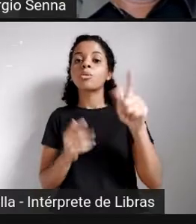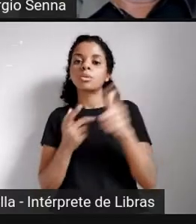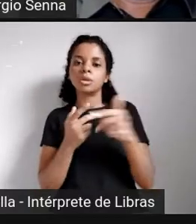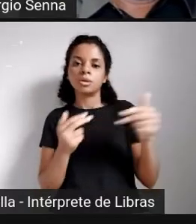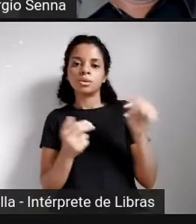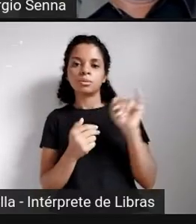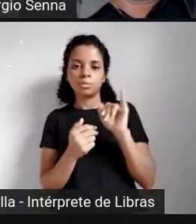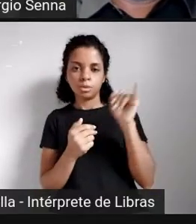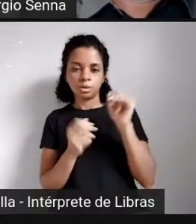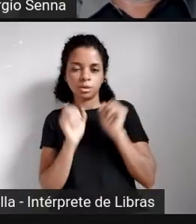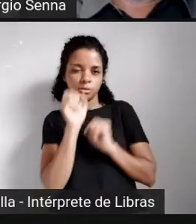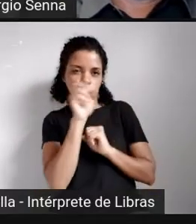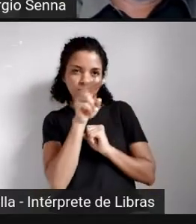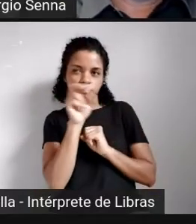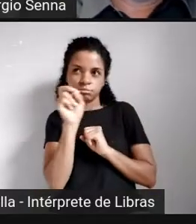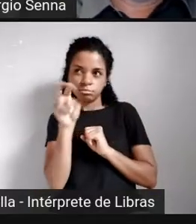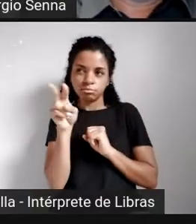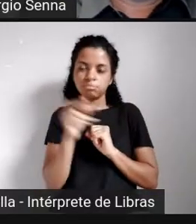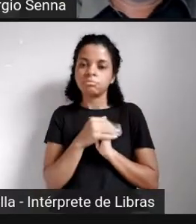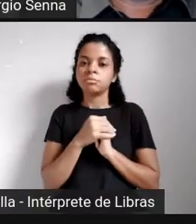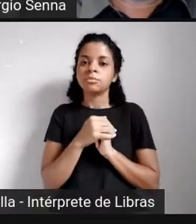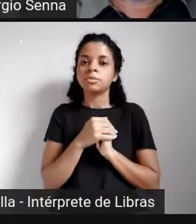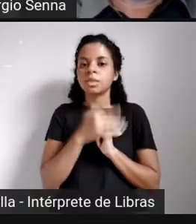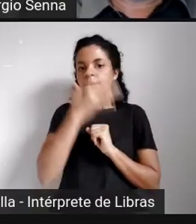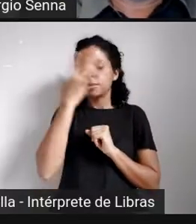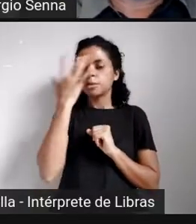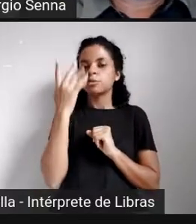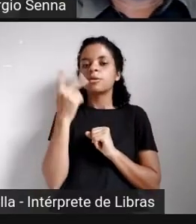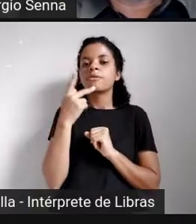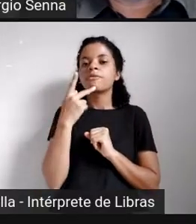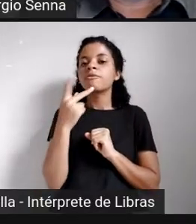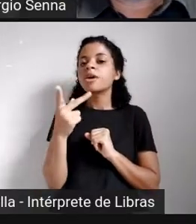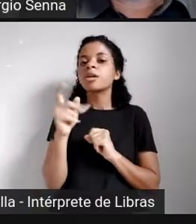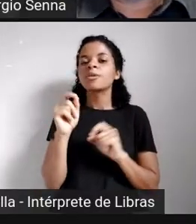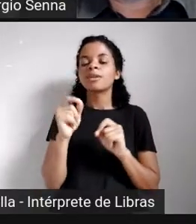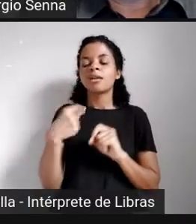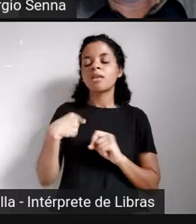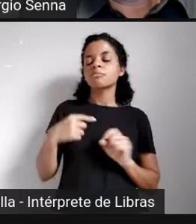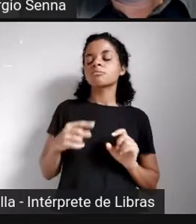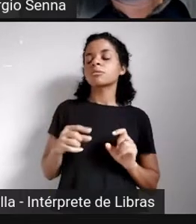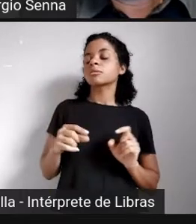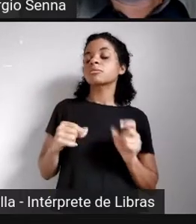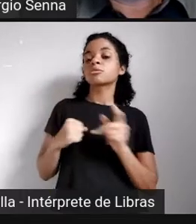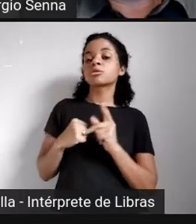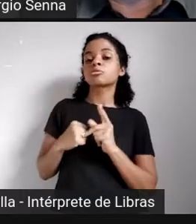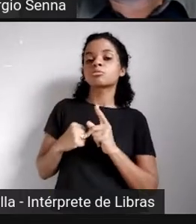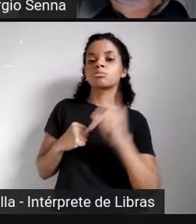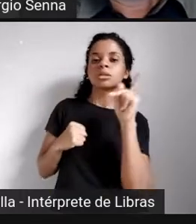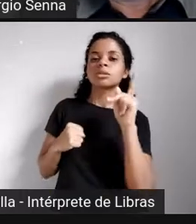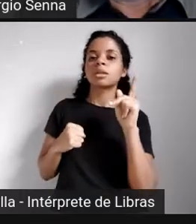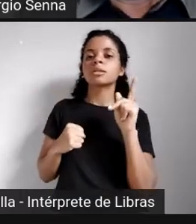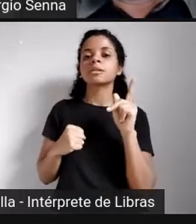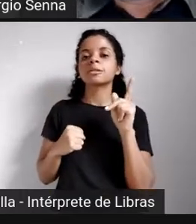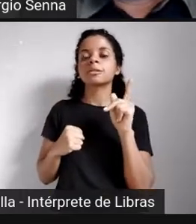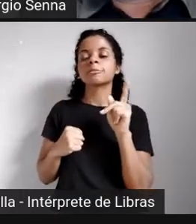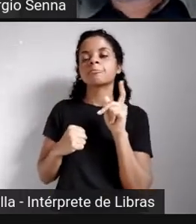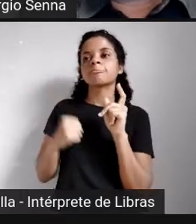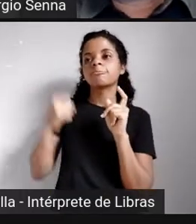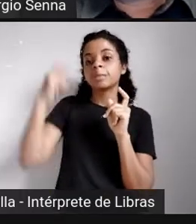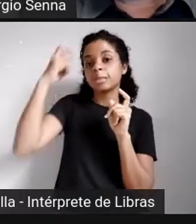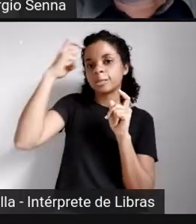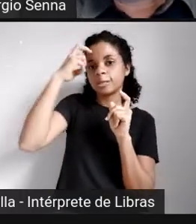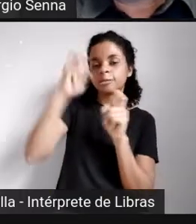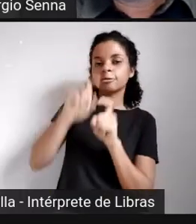a pessoa diz que é especialista em inteligência artificial. Na verdade, o cara faz, sei lá, um curso de Python e ele